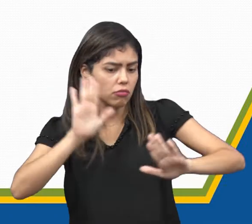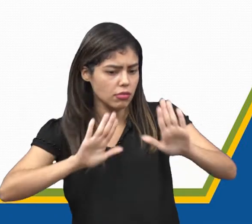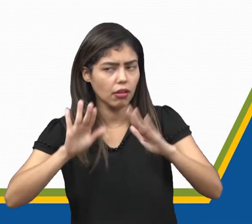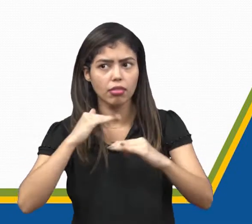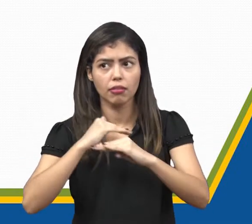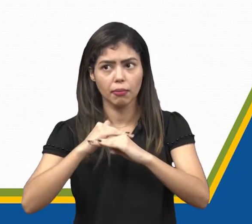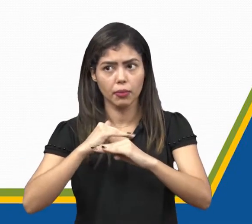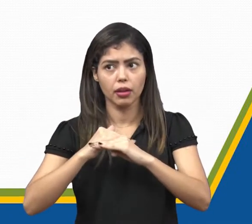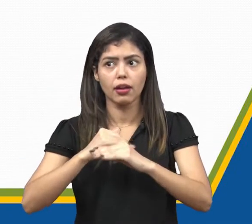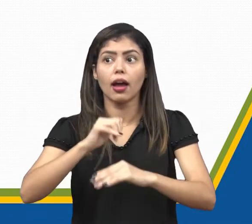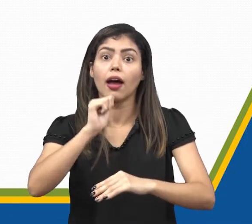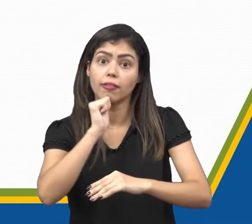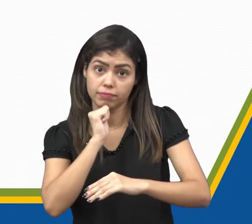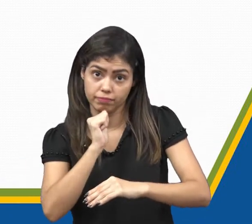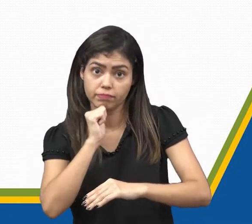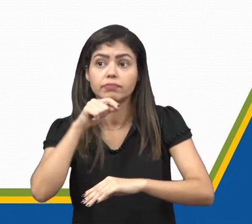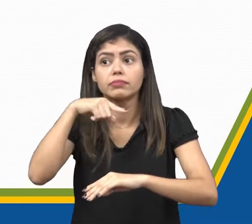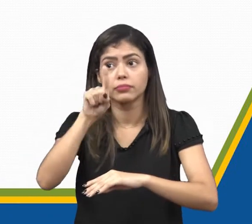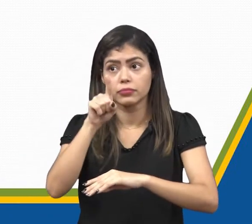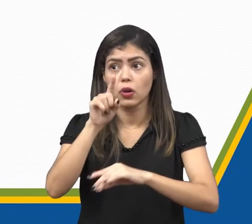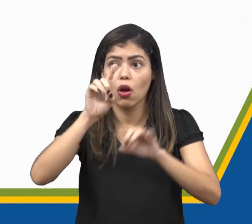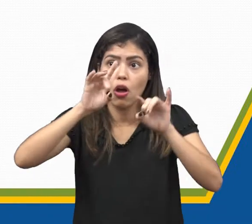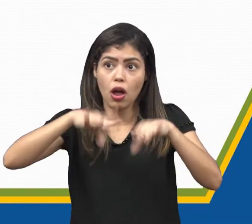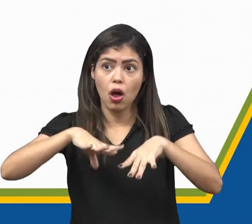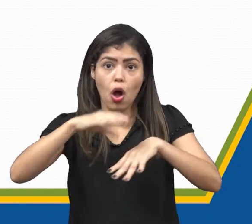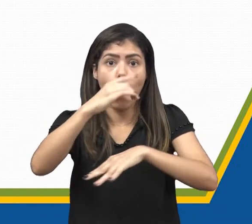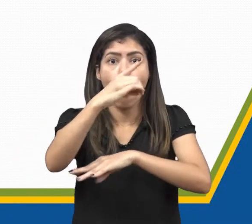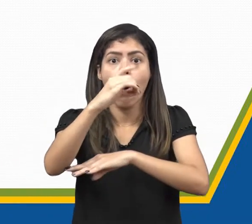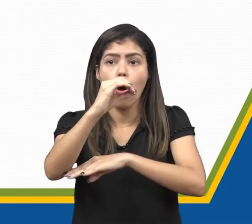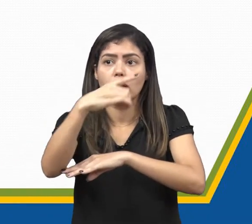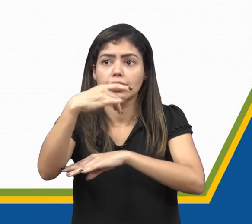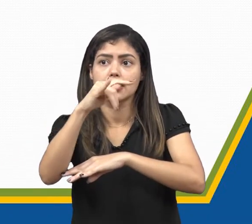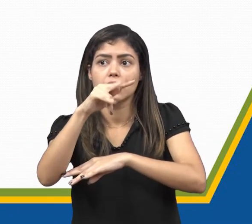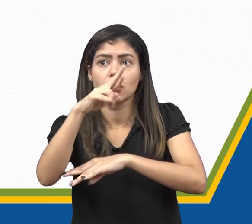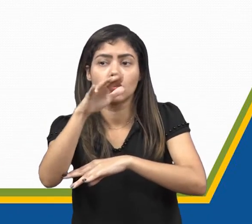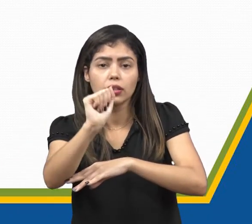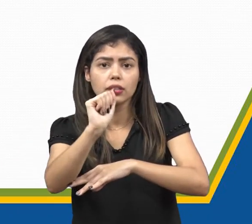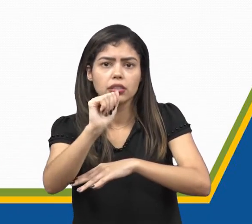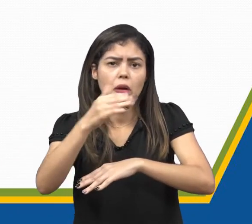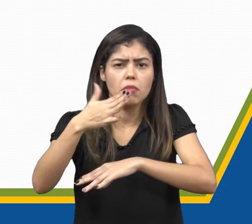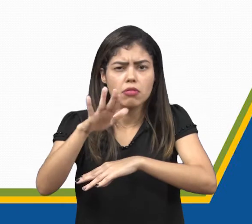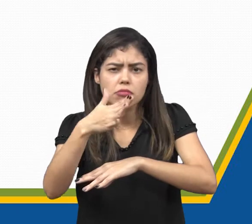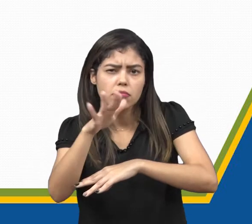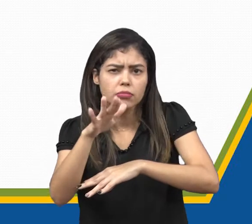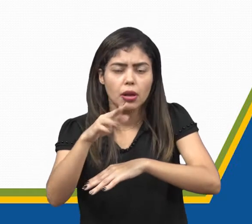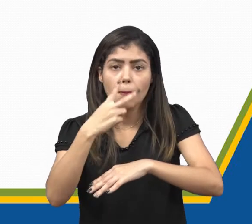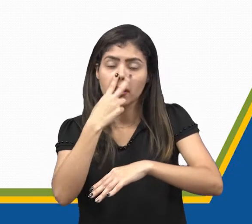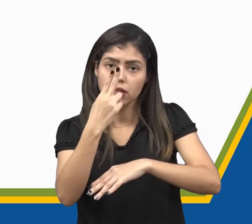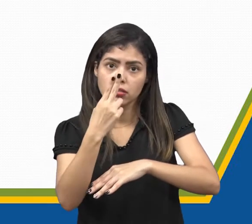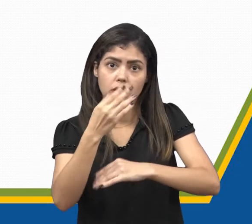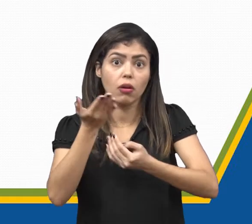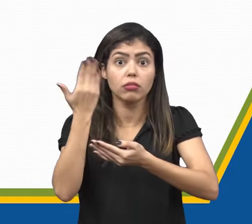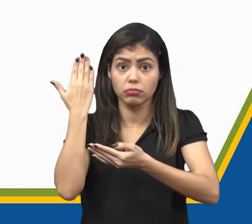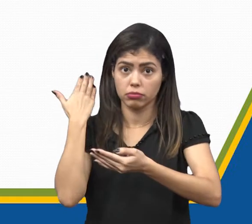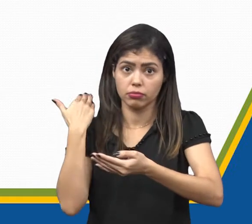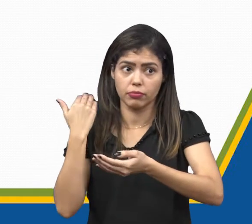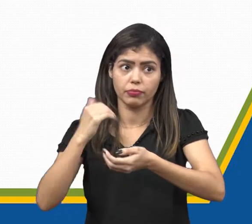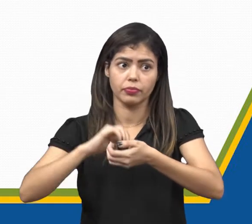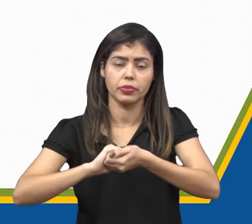também. Acentuam-se essas vogais no final das oxítonas. Então, é mais ou menos uma regra parecida com a anterior.